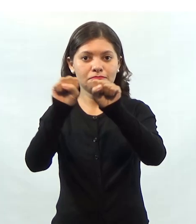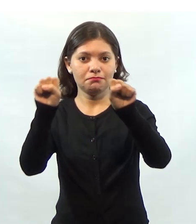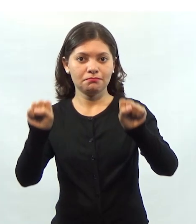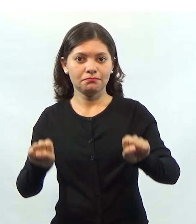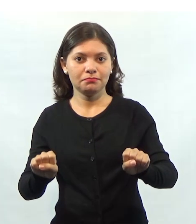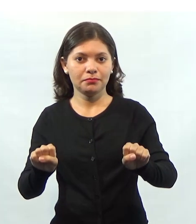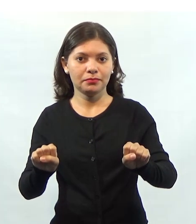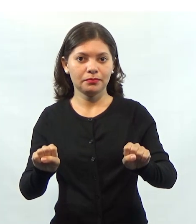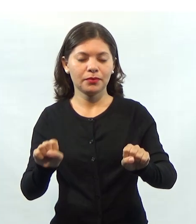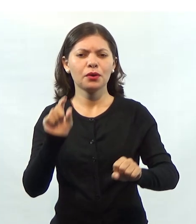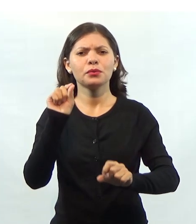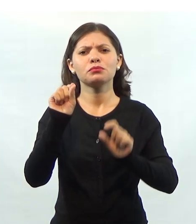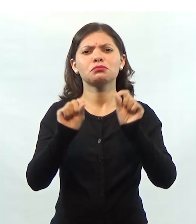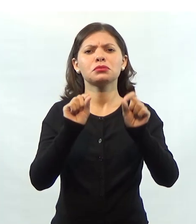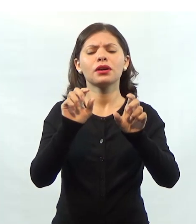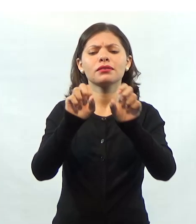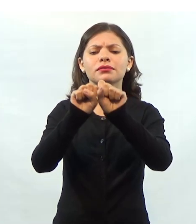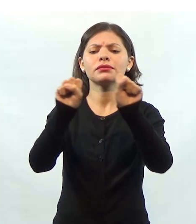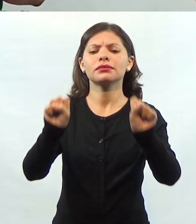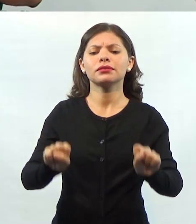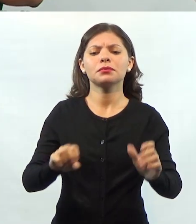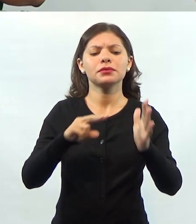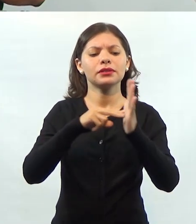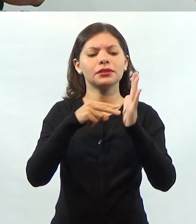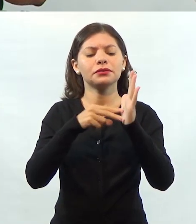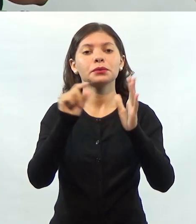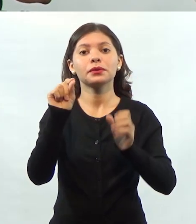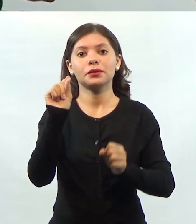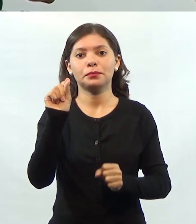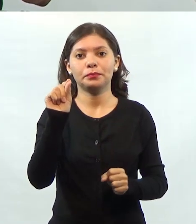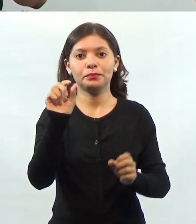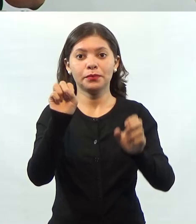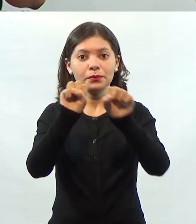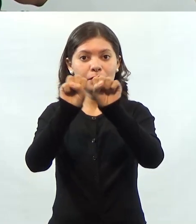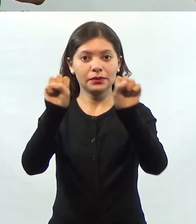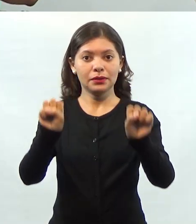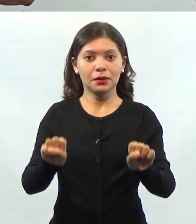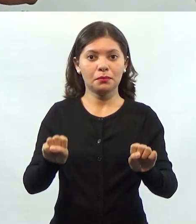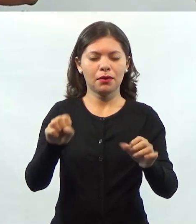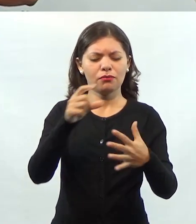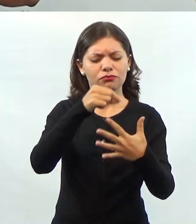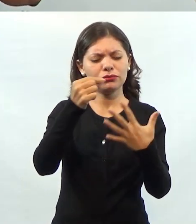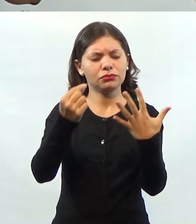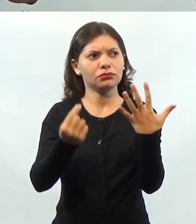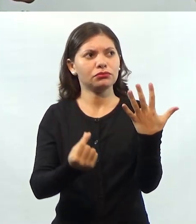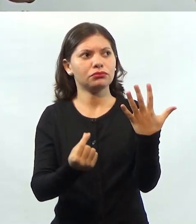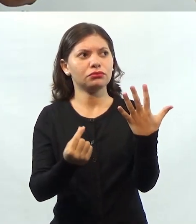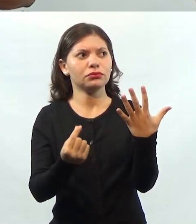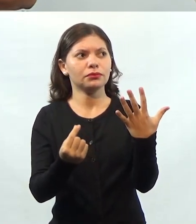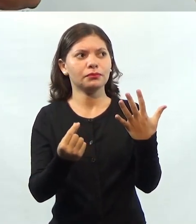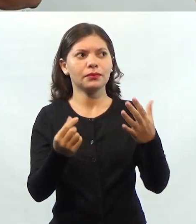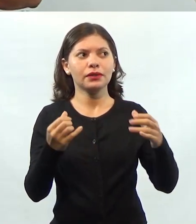e o que é um sistema? Um sistema é um conjunto de elementos que interagem entre si,